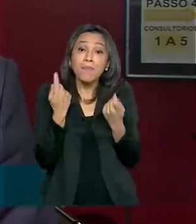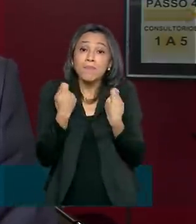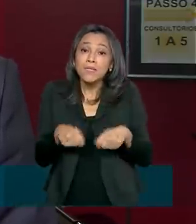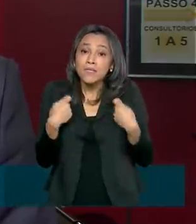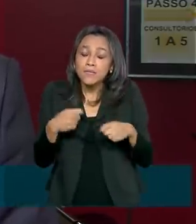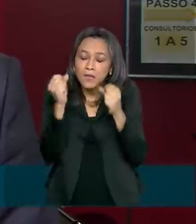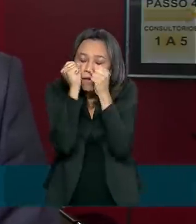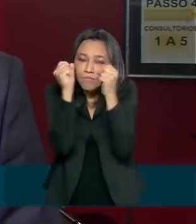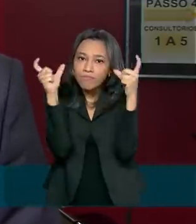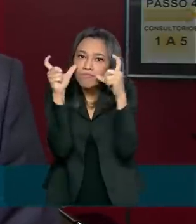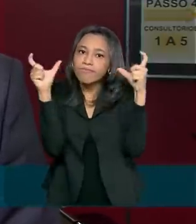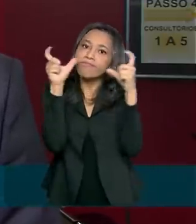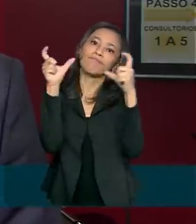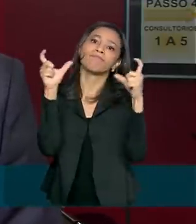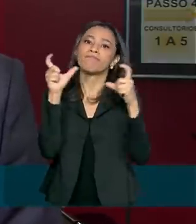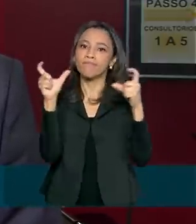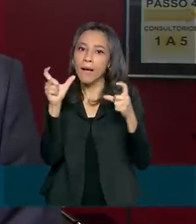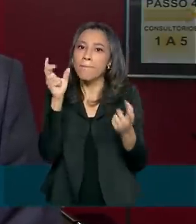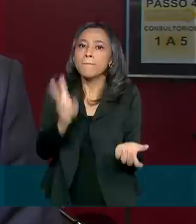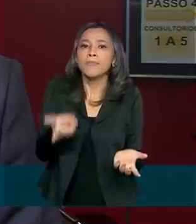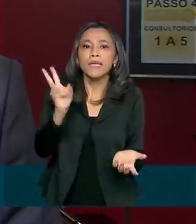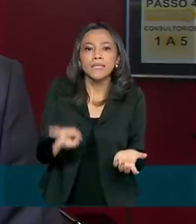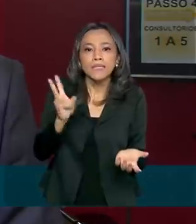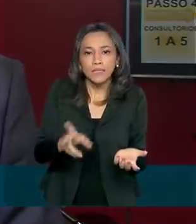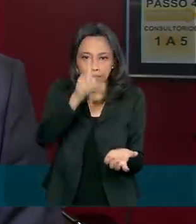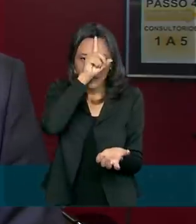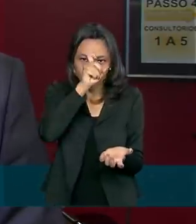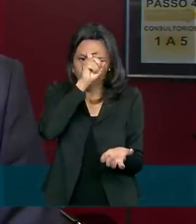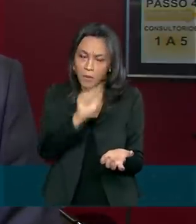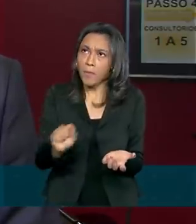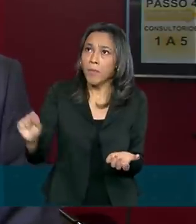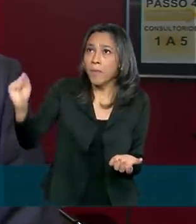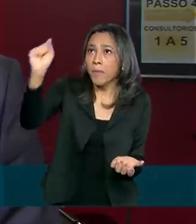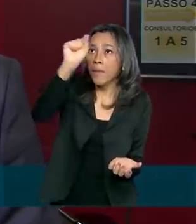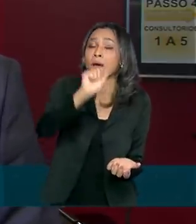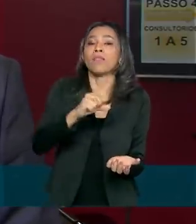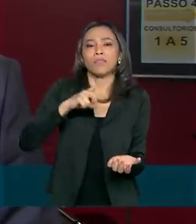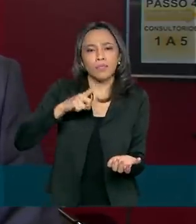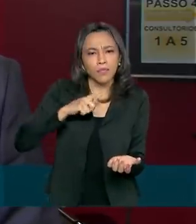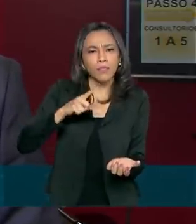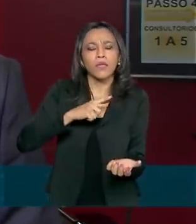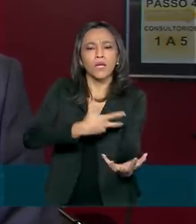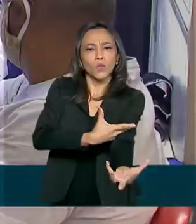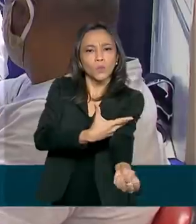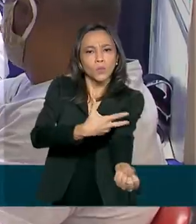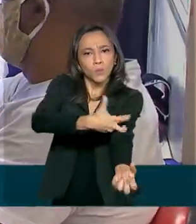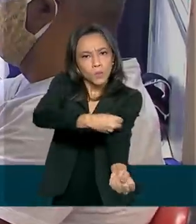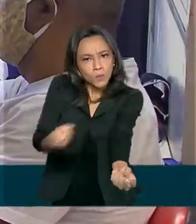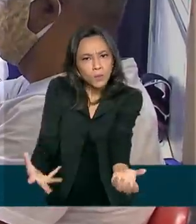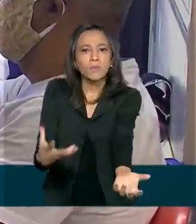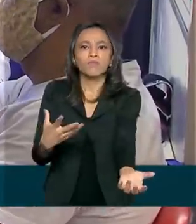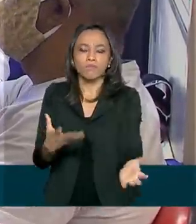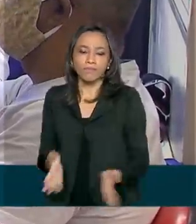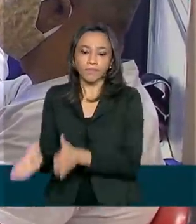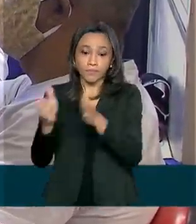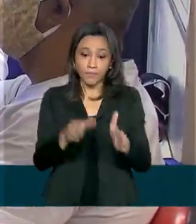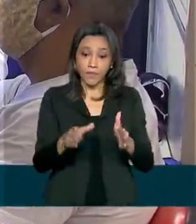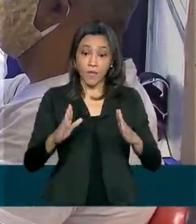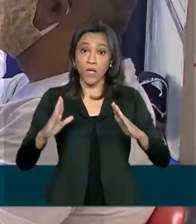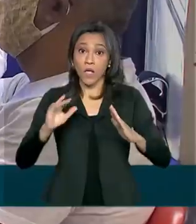importância de mantermos os nossos estoques no nível de segurança adequado. Os locais estão